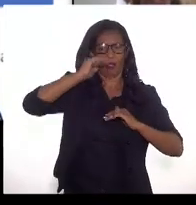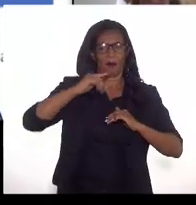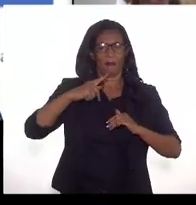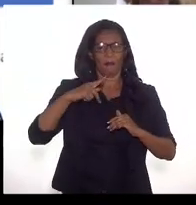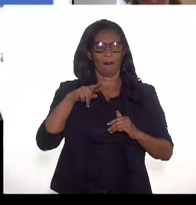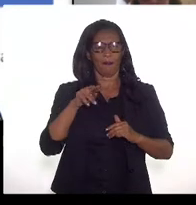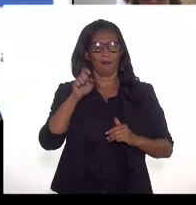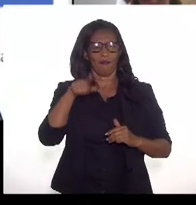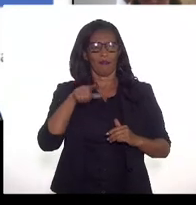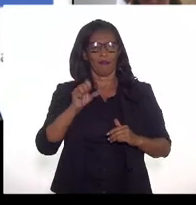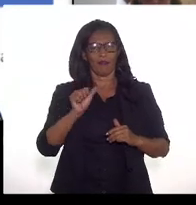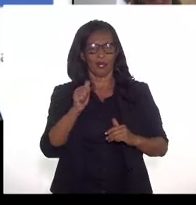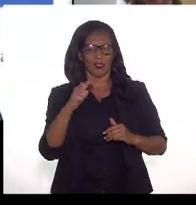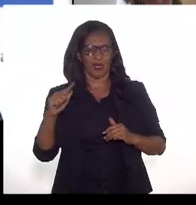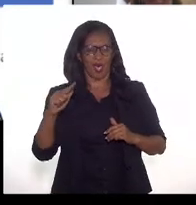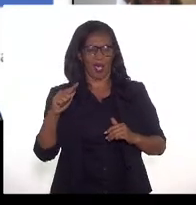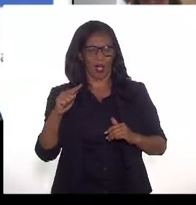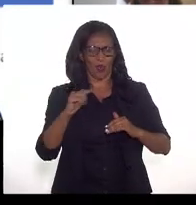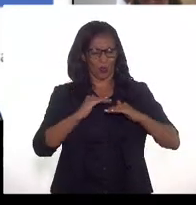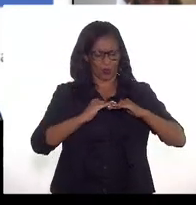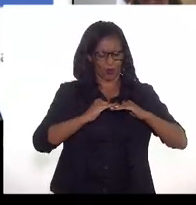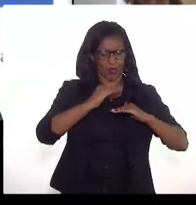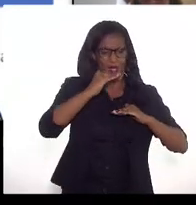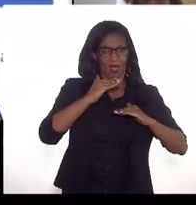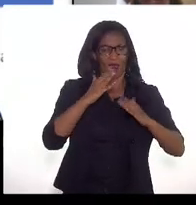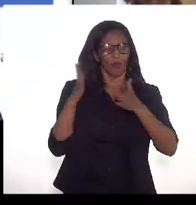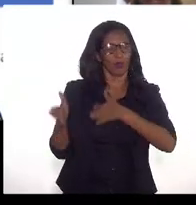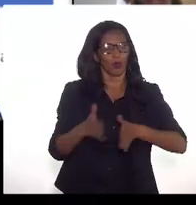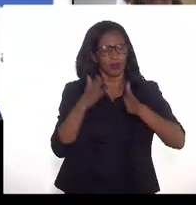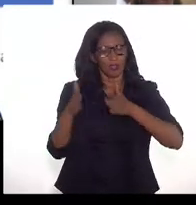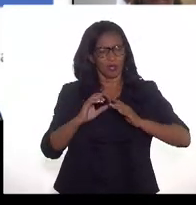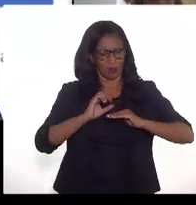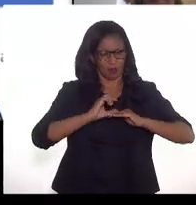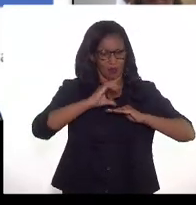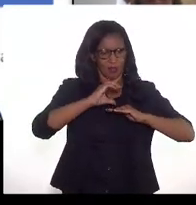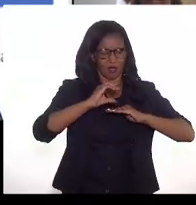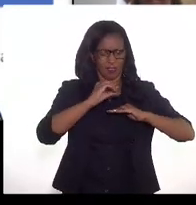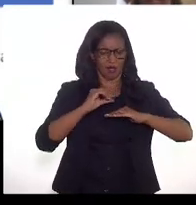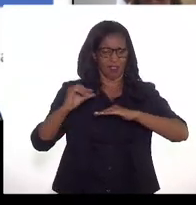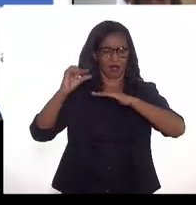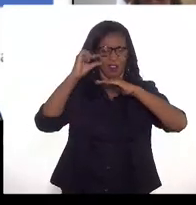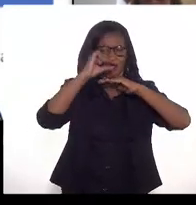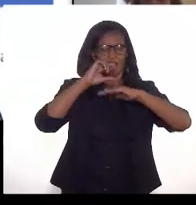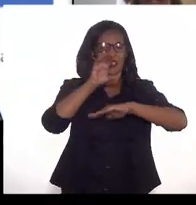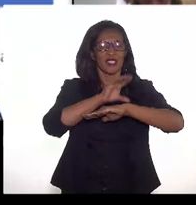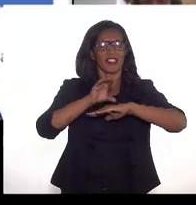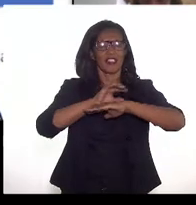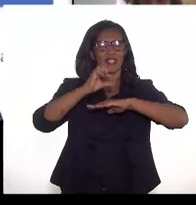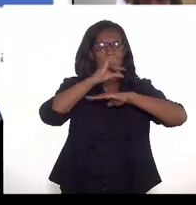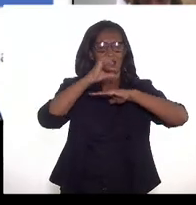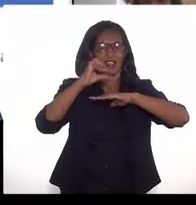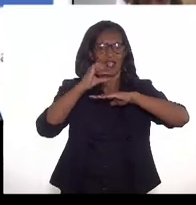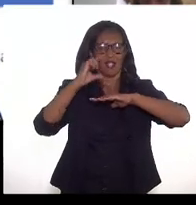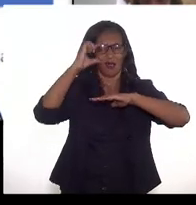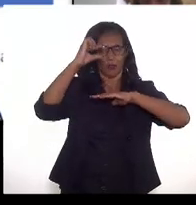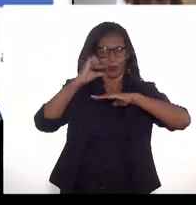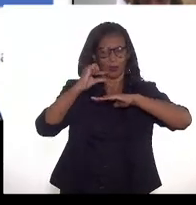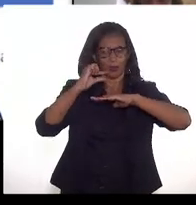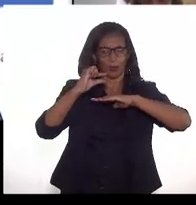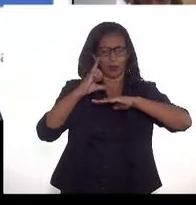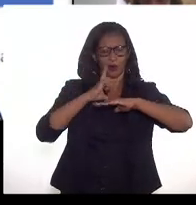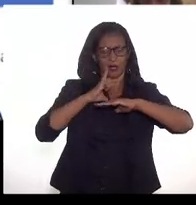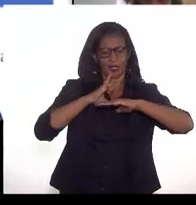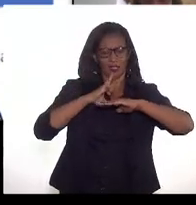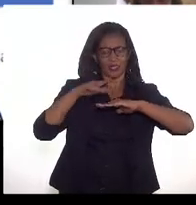aumento da injeção, né, aumento da produção também, e a queima a gente vê também que conseguiu reduzir. E o consumo tá